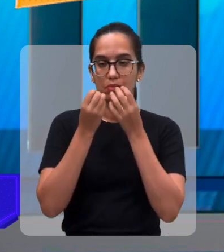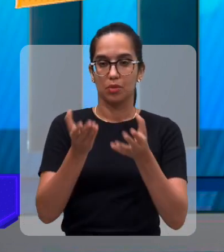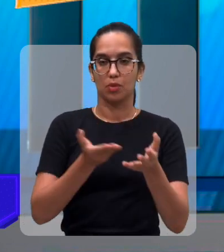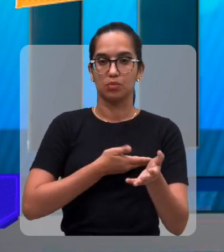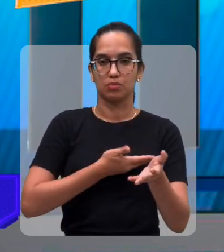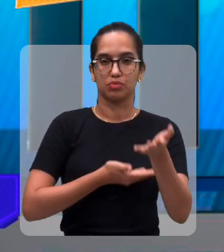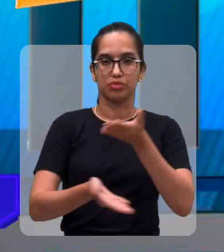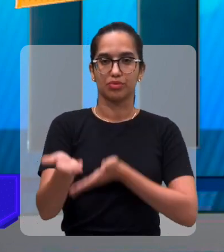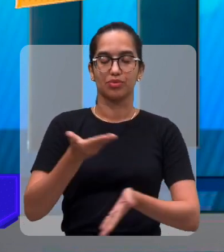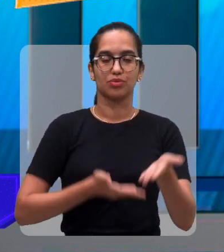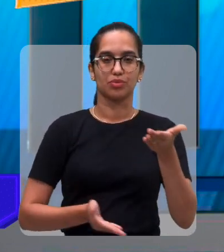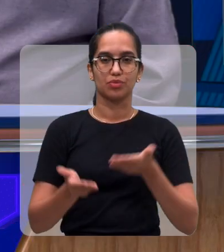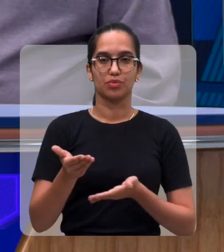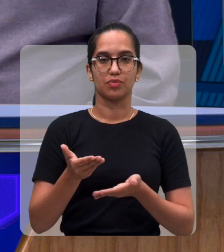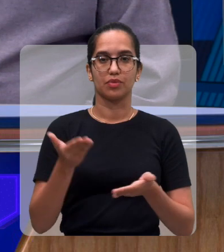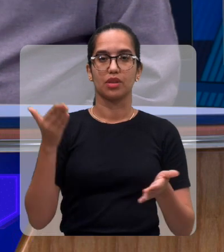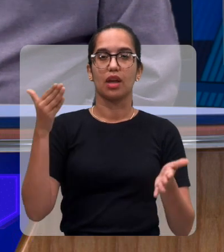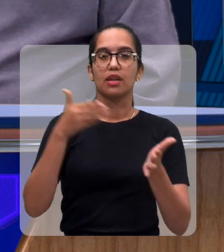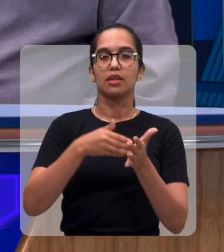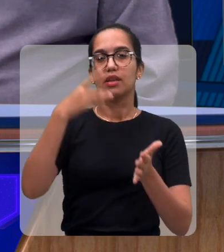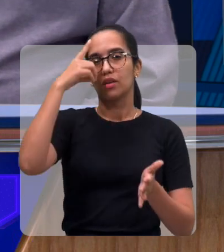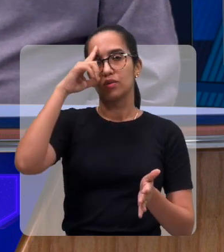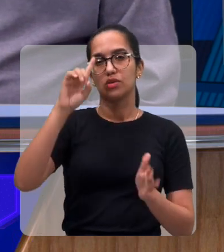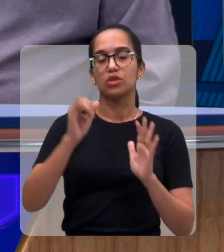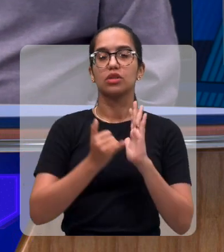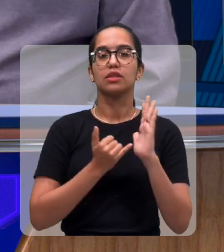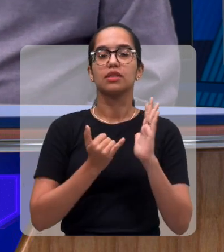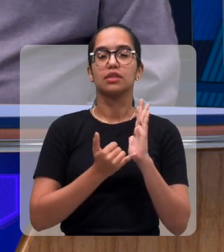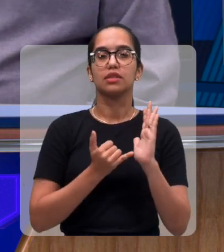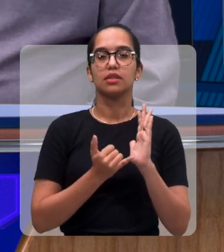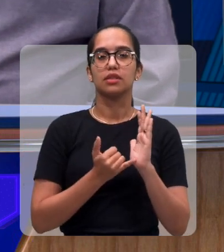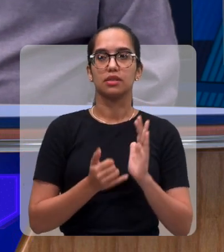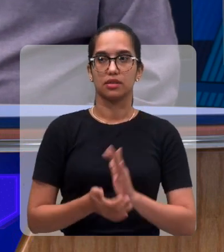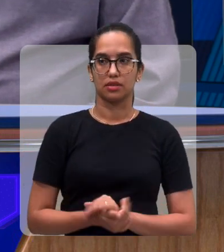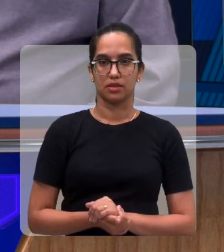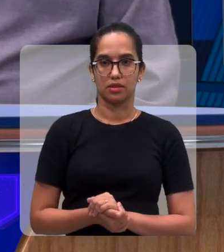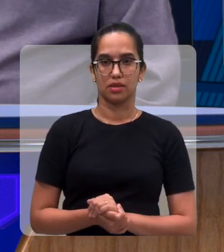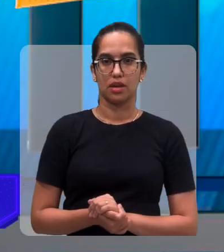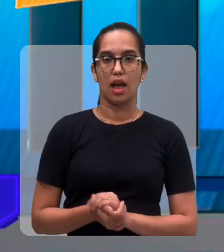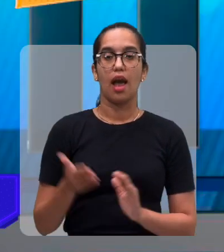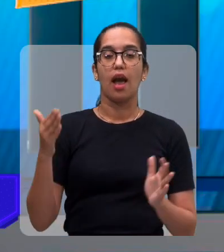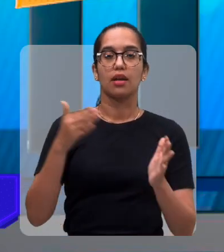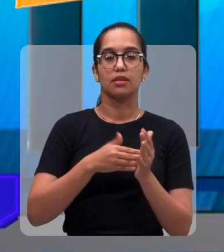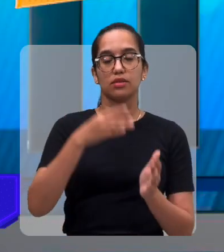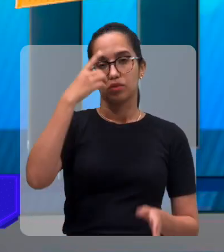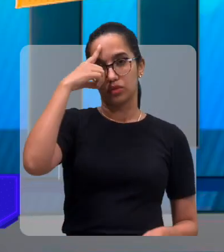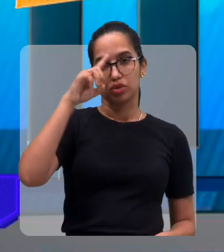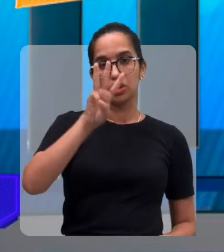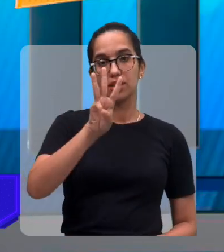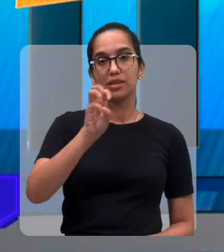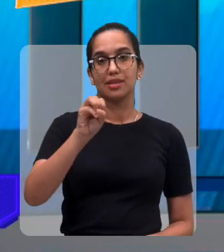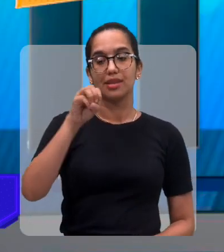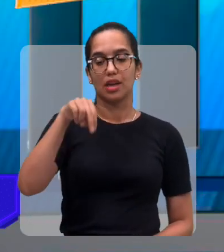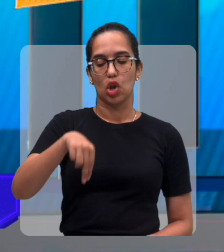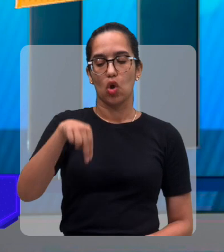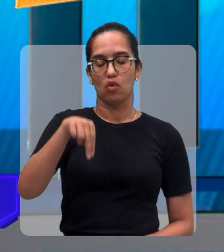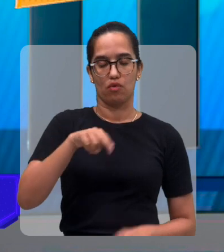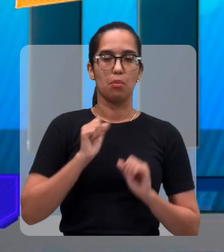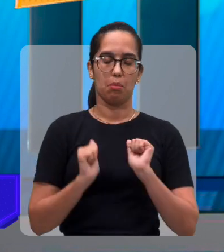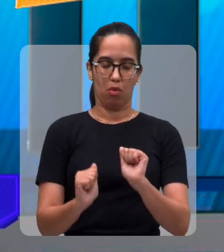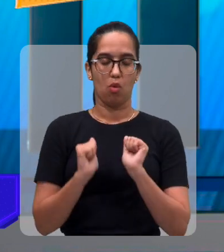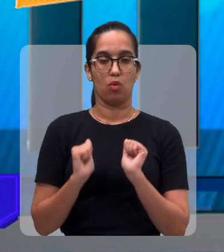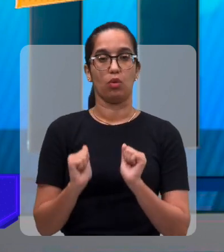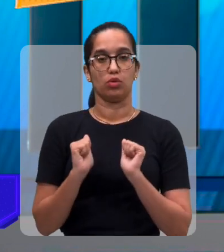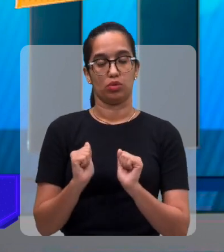confraternização entre as pessoas. E até que dia pode fazer essa inscrição aí, Luiz? Bem, as inscrições estão abertas até o dia 30 de novembro, né?